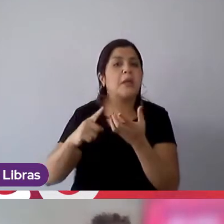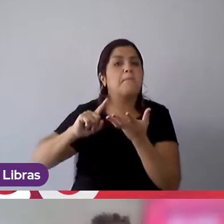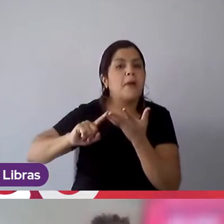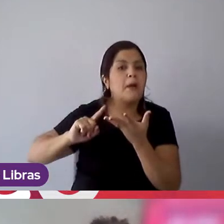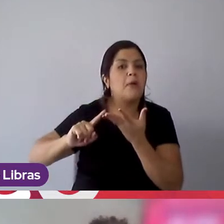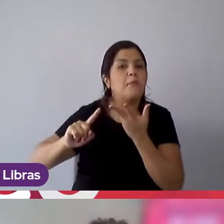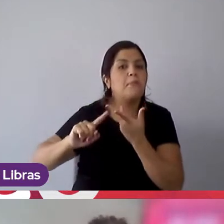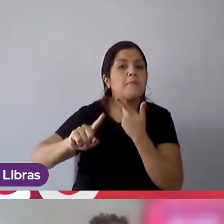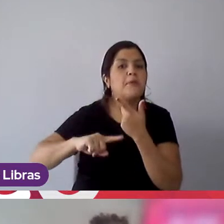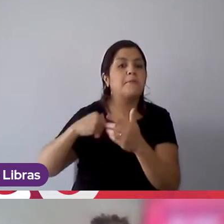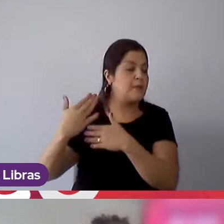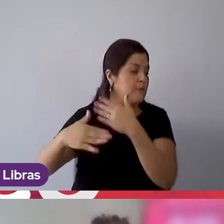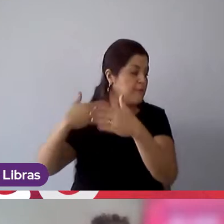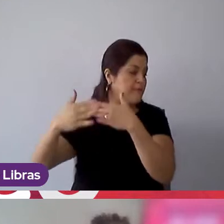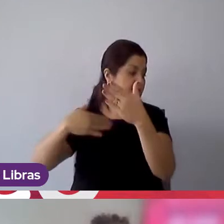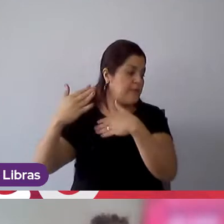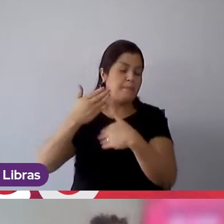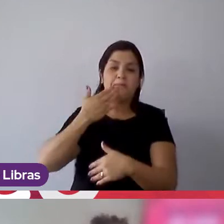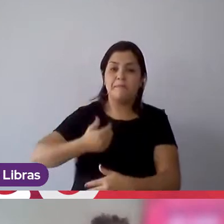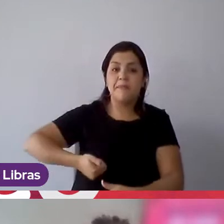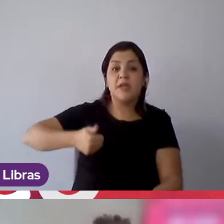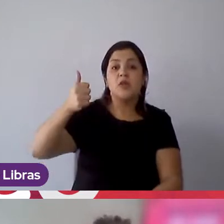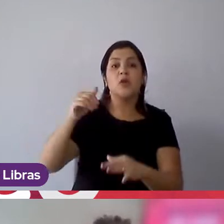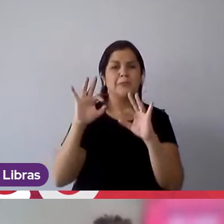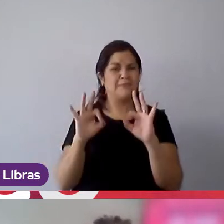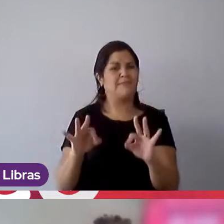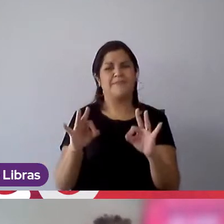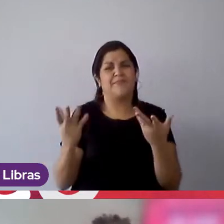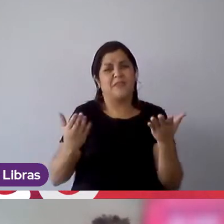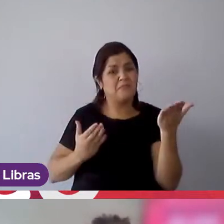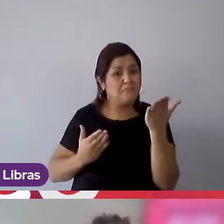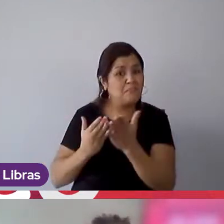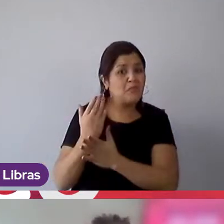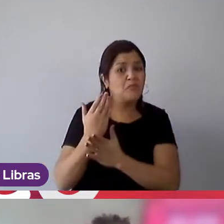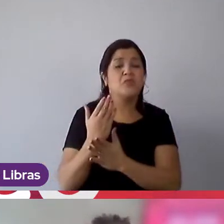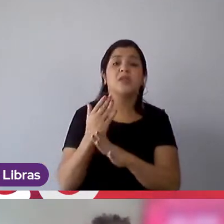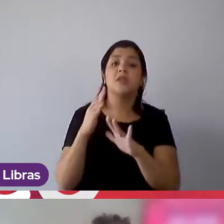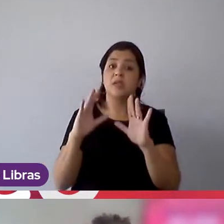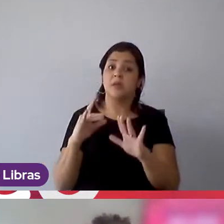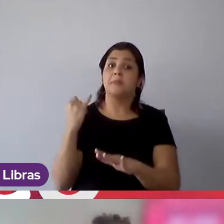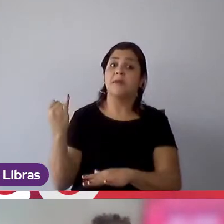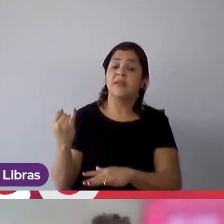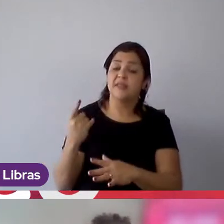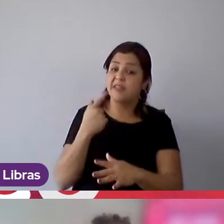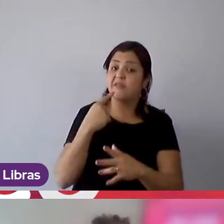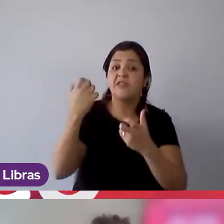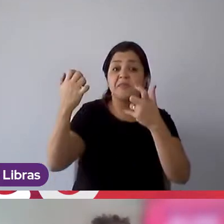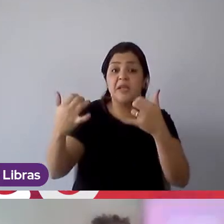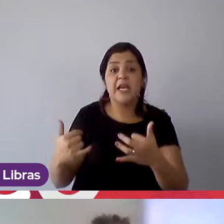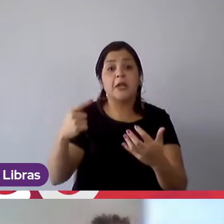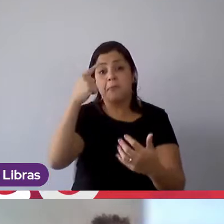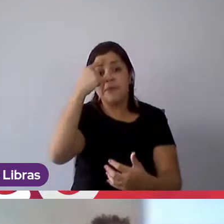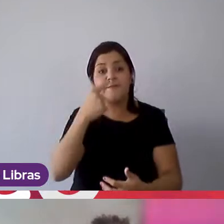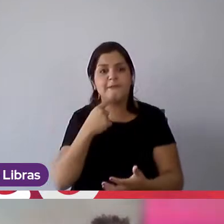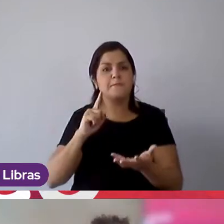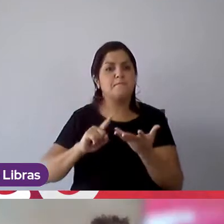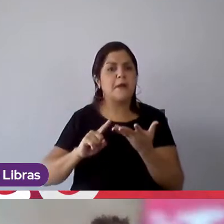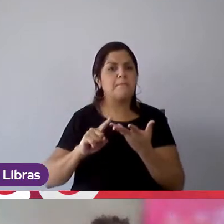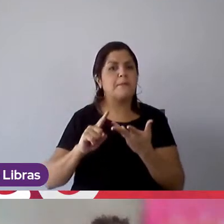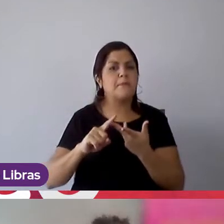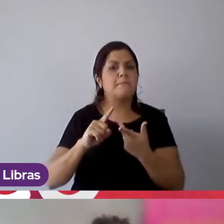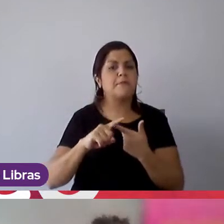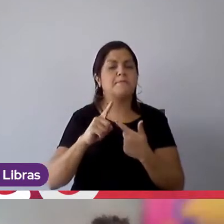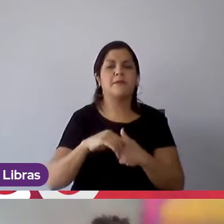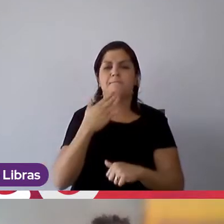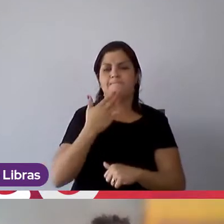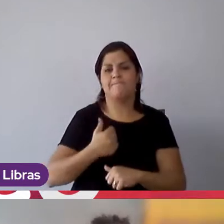mais, sabe? Não é a... Não passou, tchau. Não passou, mas olha, eles acharam isso daqui de você e você pega aquilo e